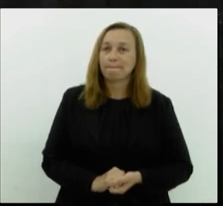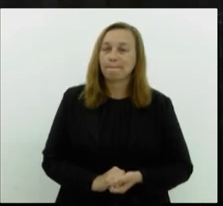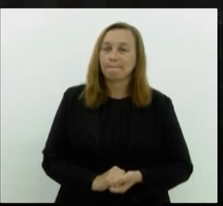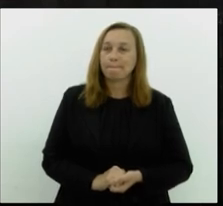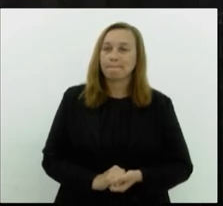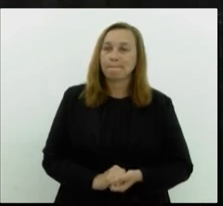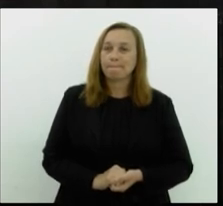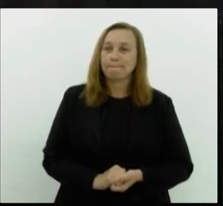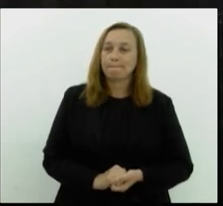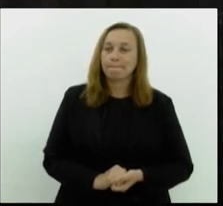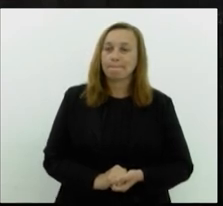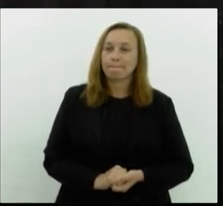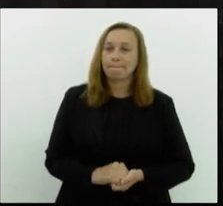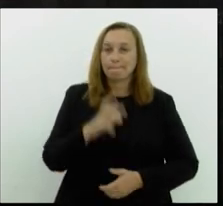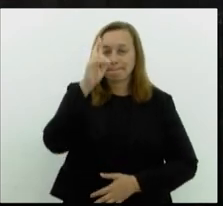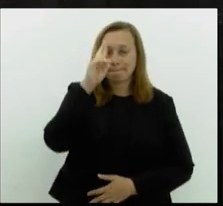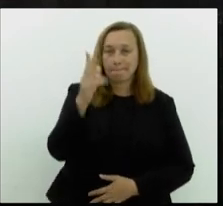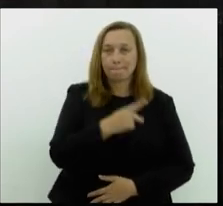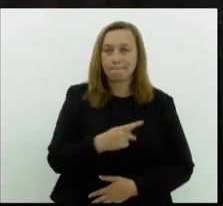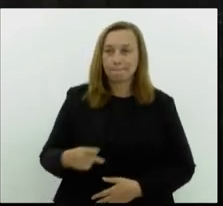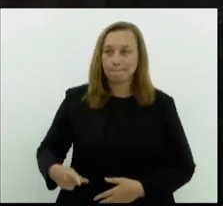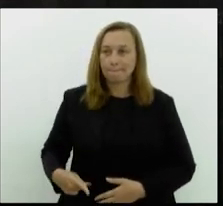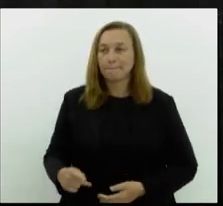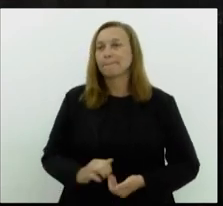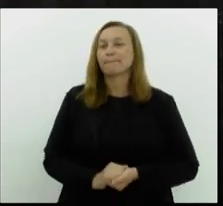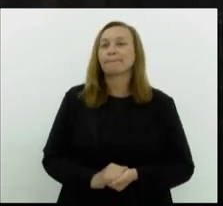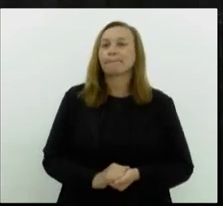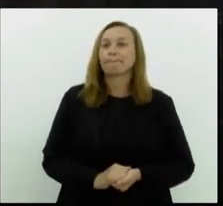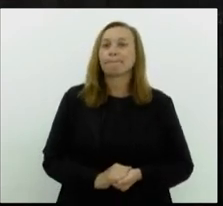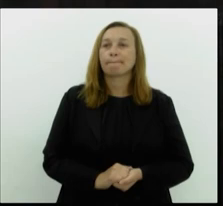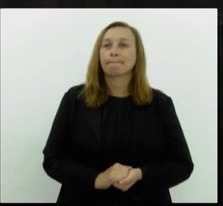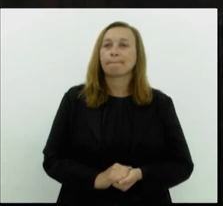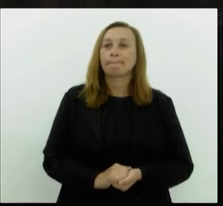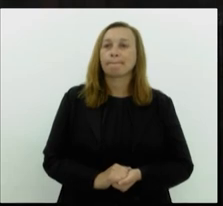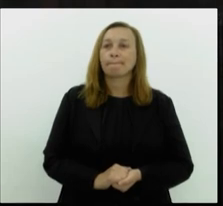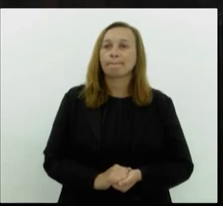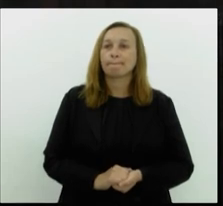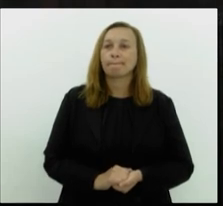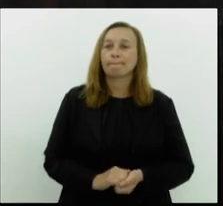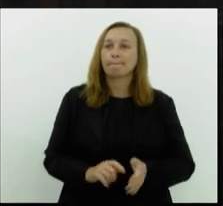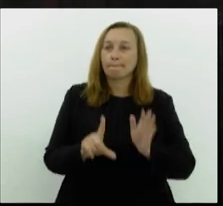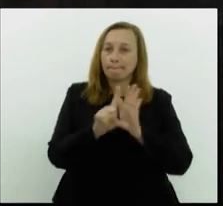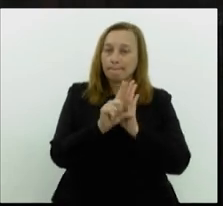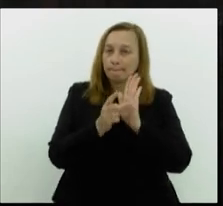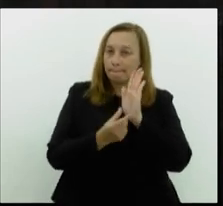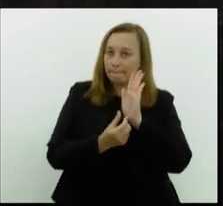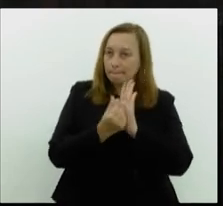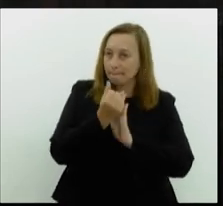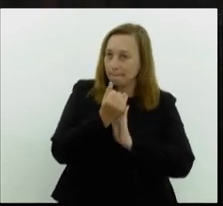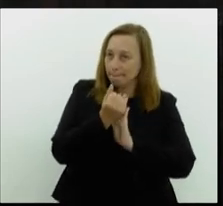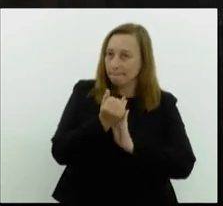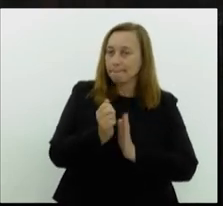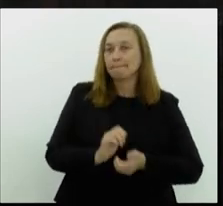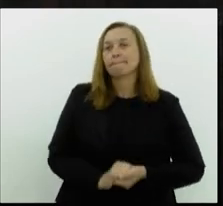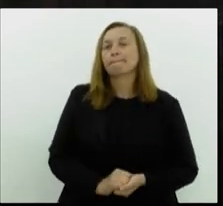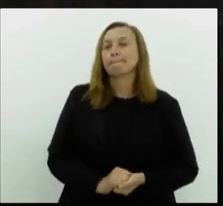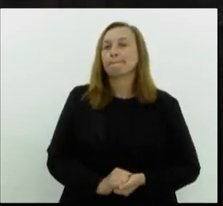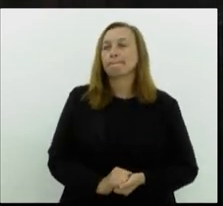Senhor presidente, a LDO, consoante